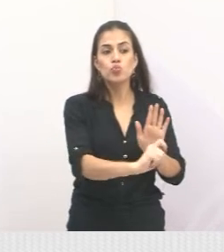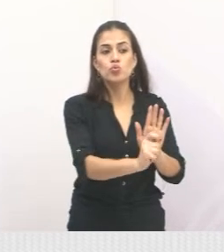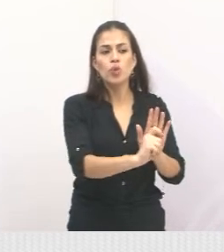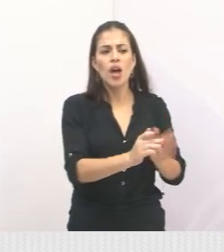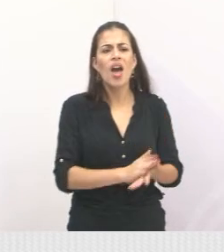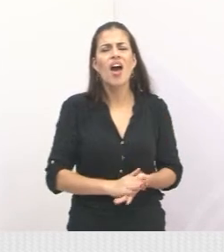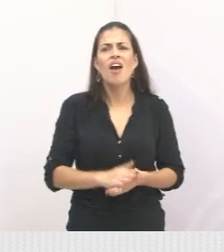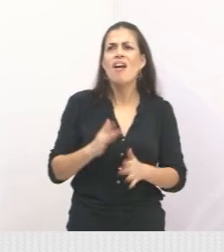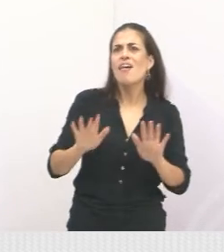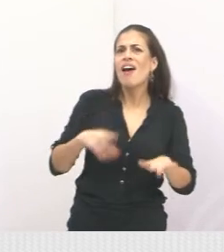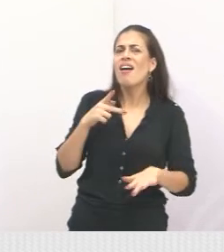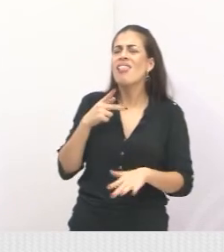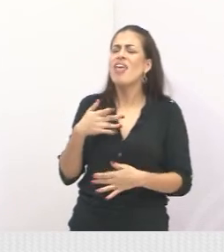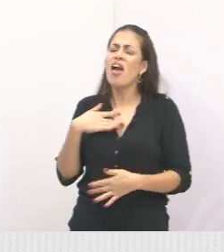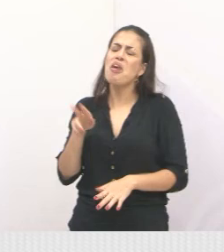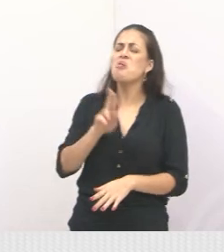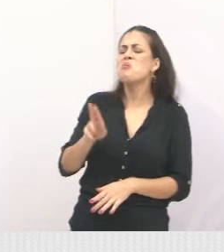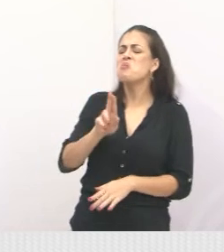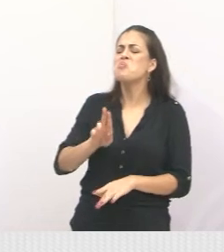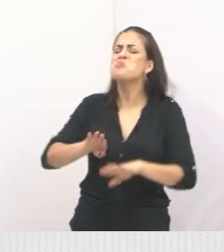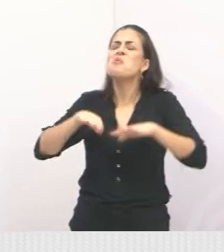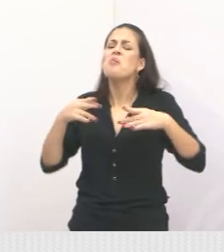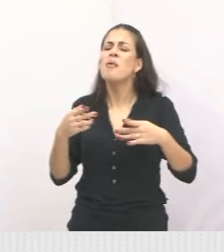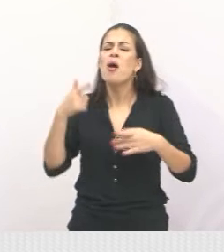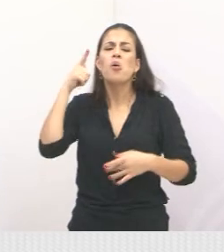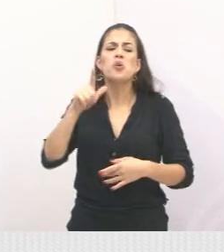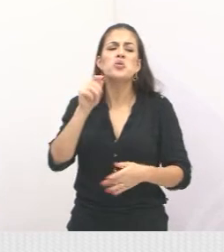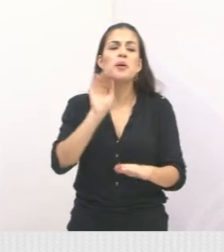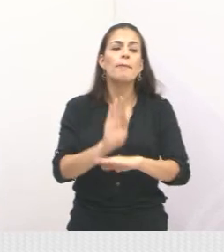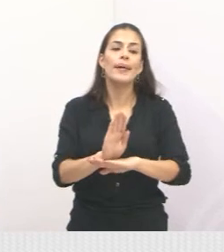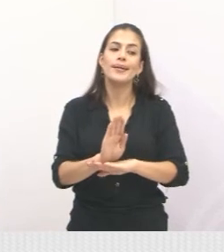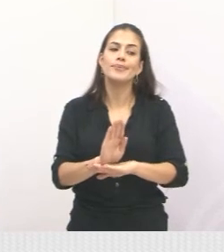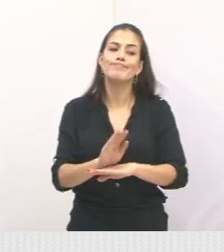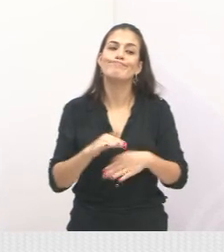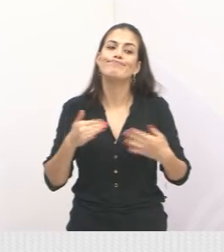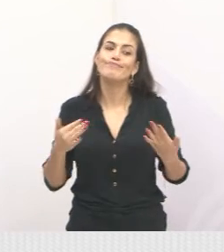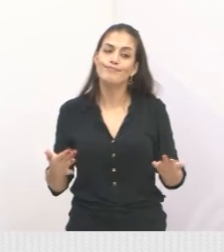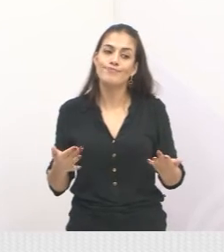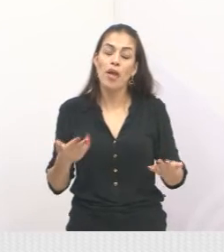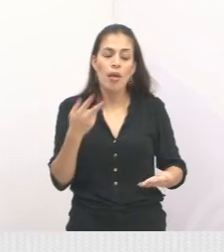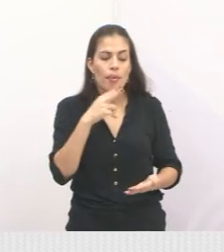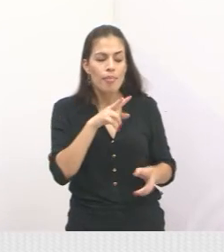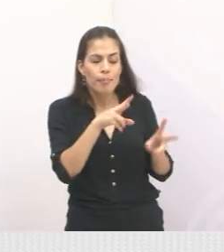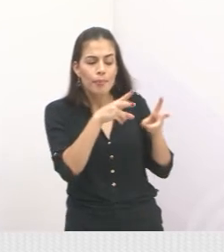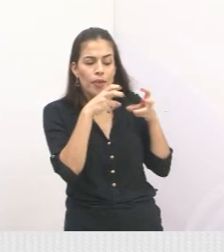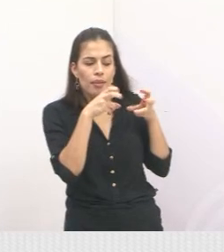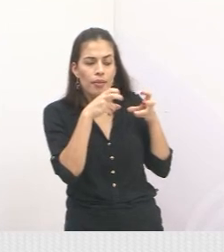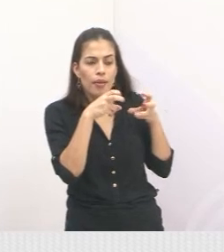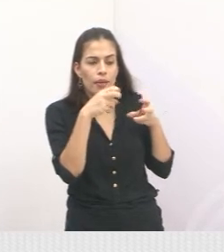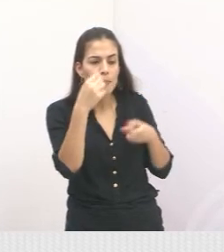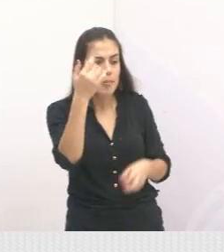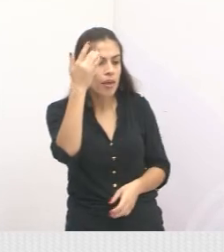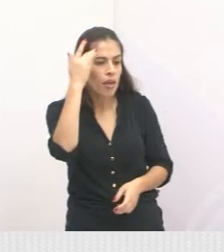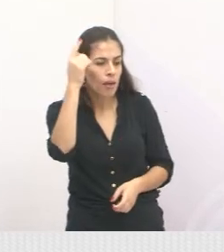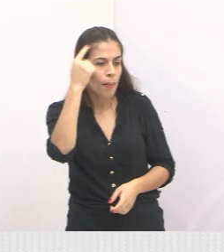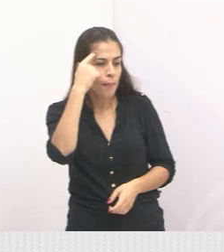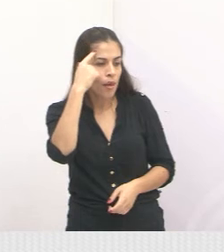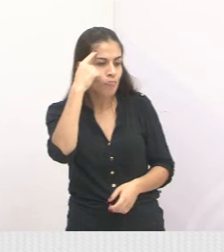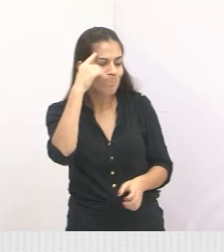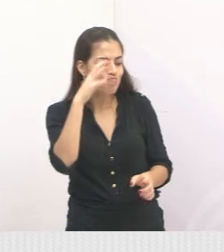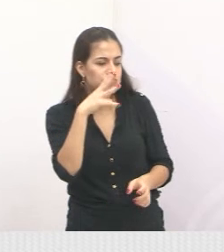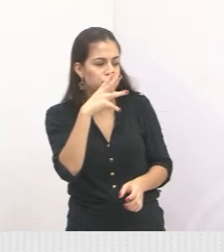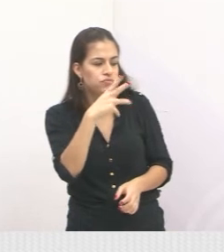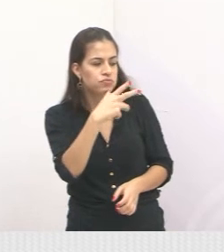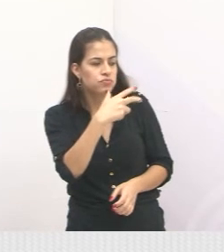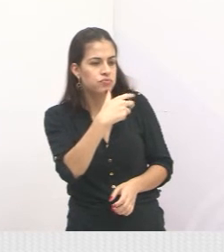não, eu uso, mas eu paro quando eu quiser. Você já nota uma diminuição da fluidez do raciocínio, afeta a